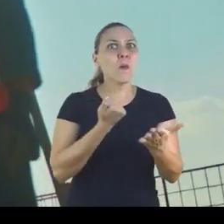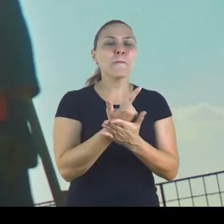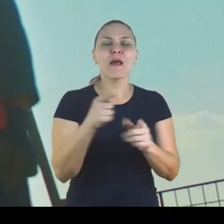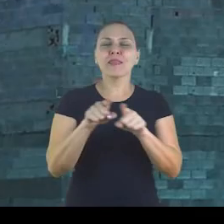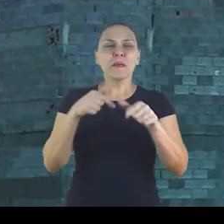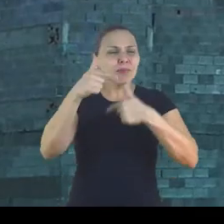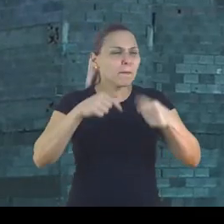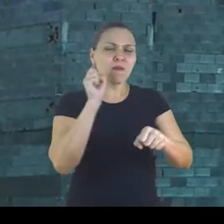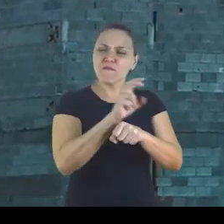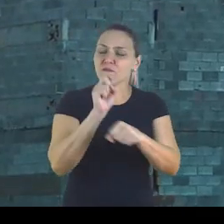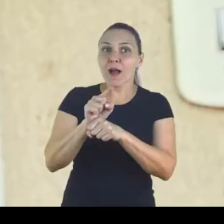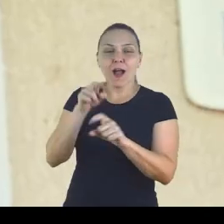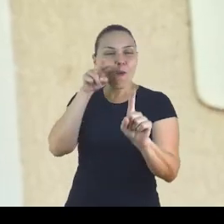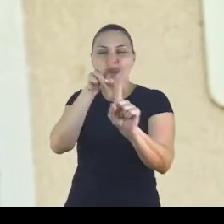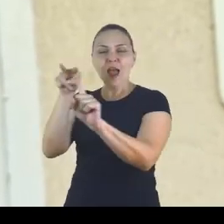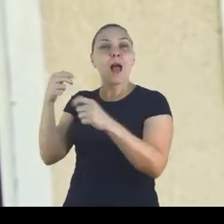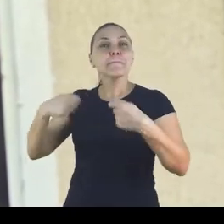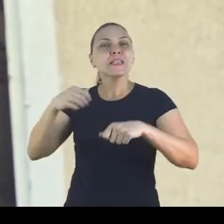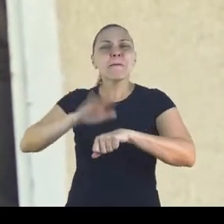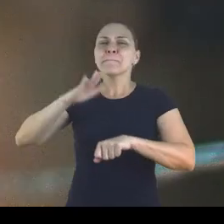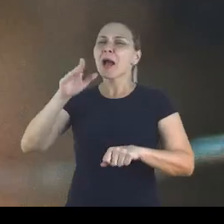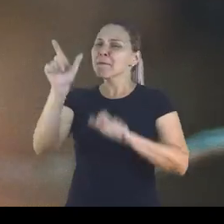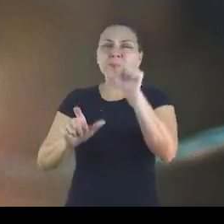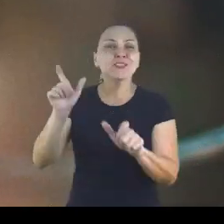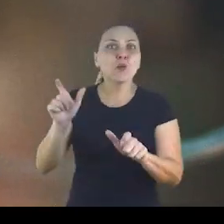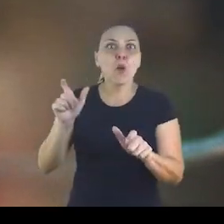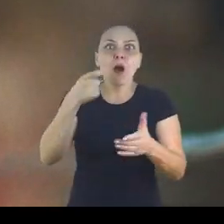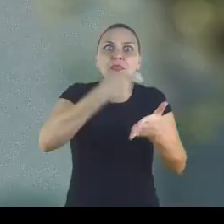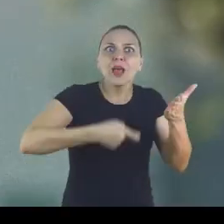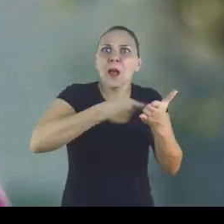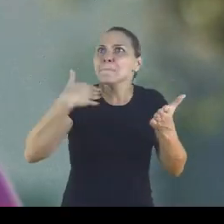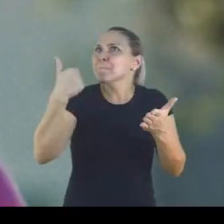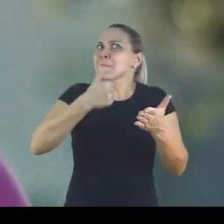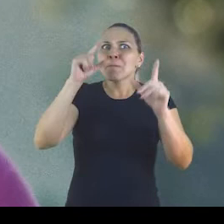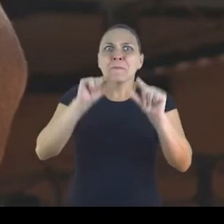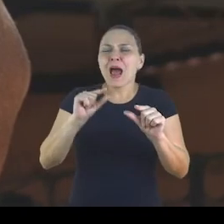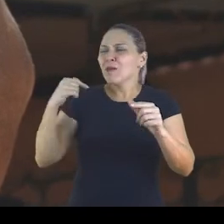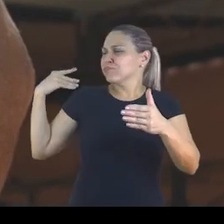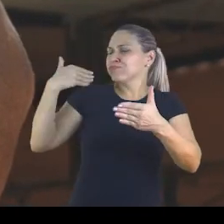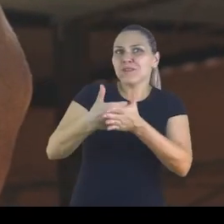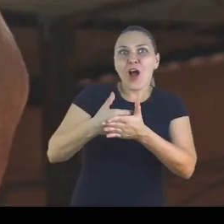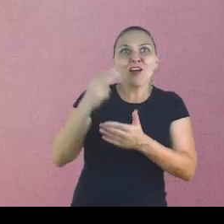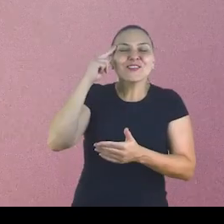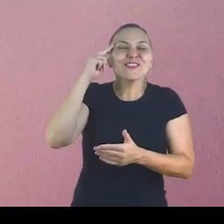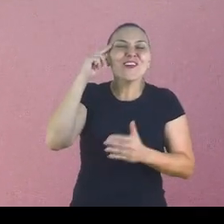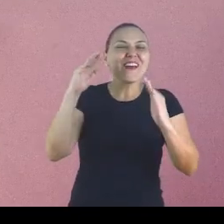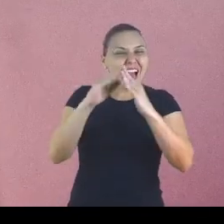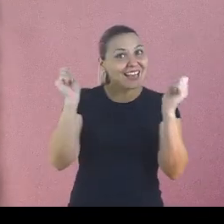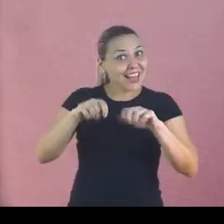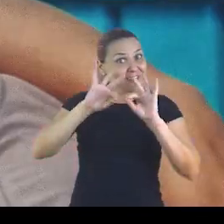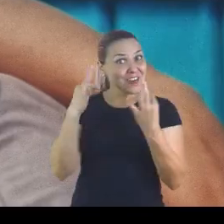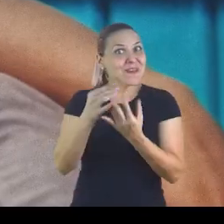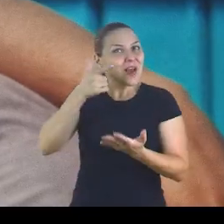empregos e olhar de verdade para quem mais precisa. Com as menores taxas da história, mais famílias poderão realizar o sonho da